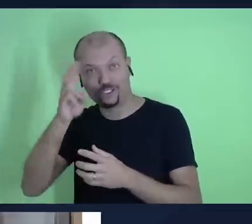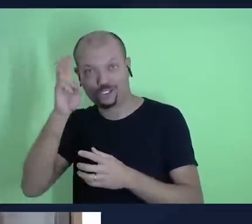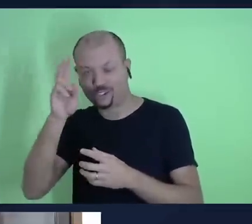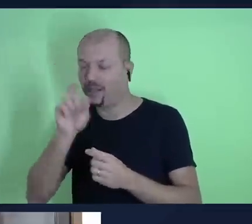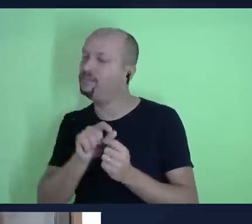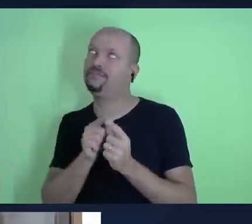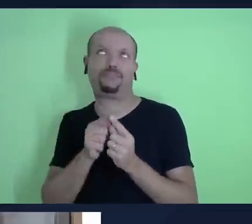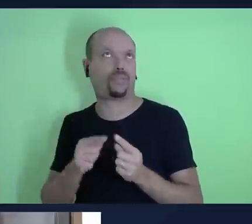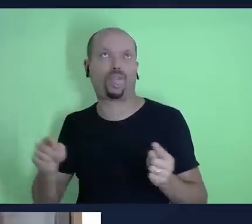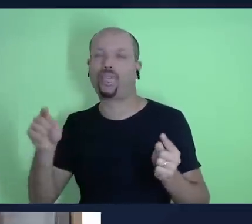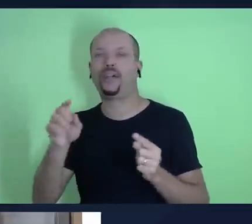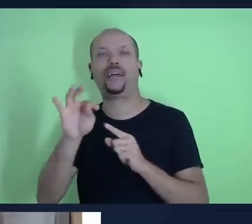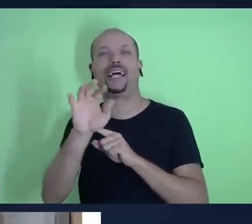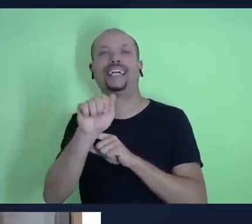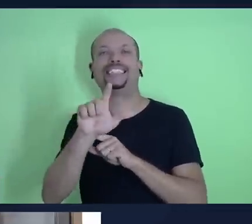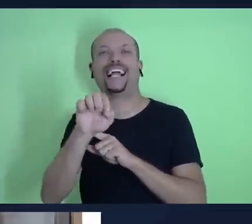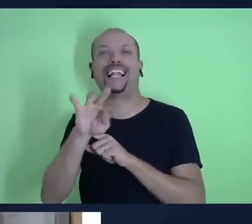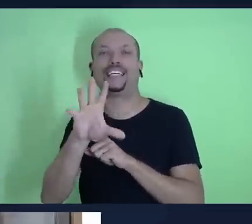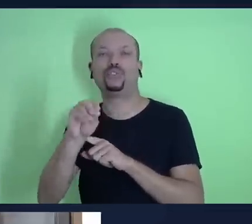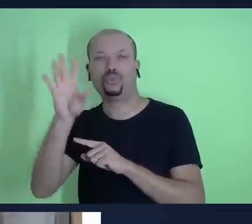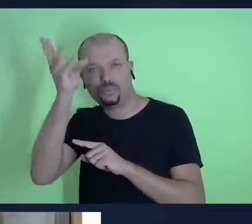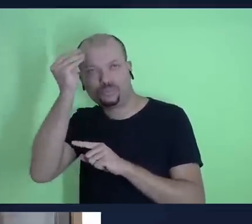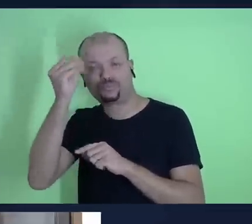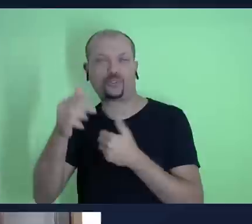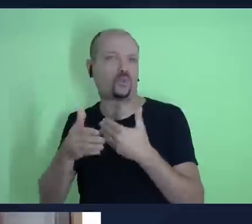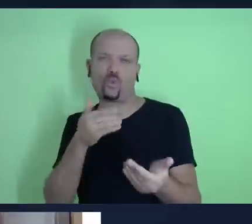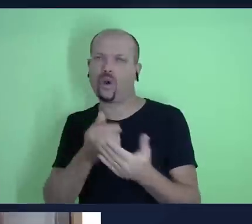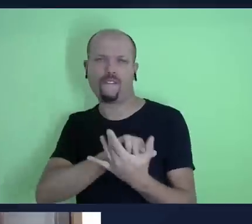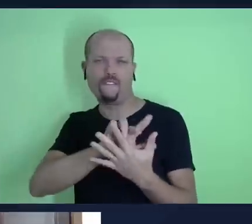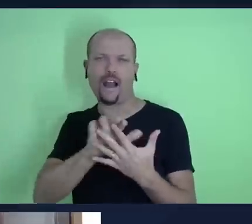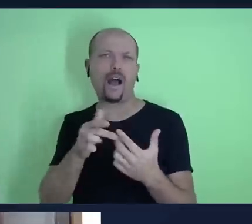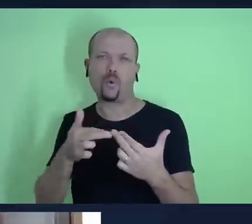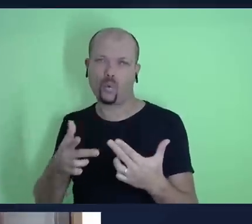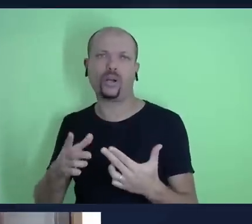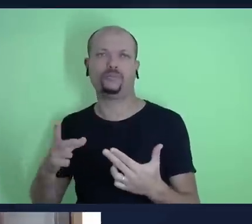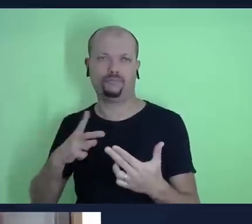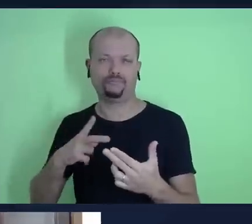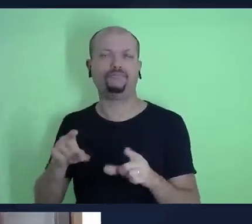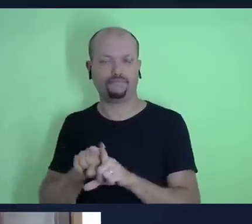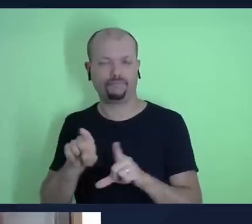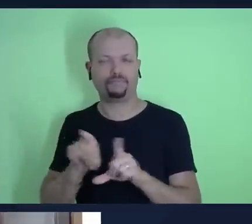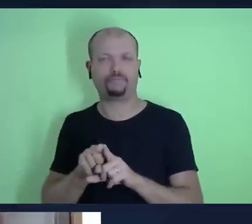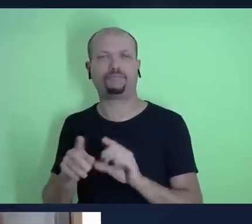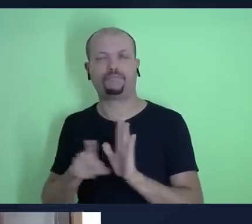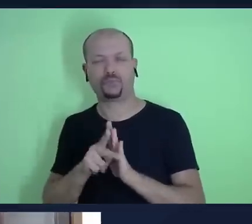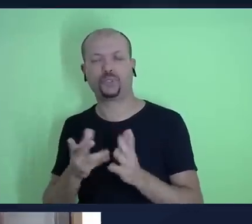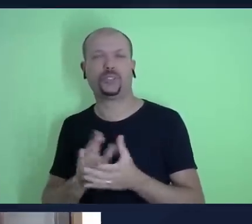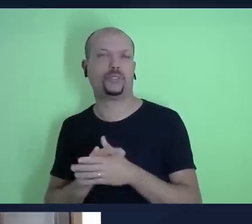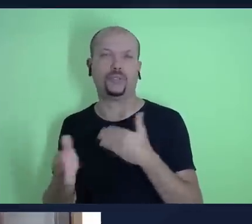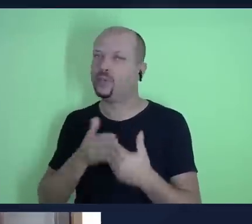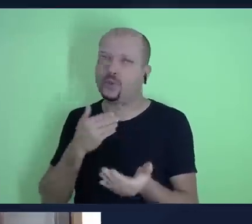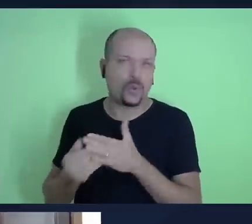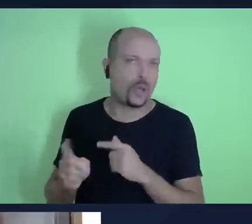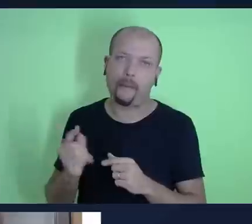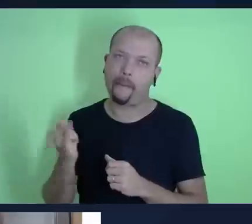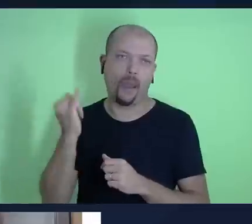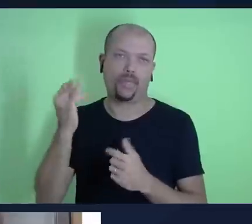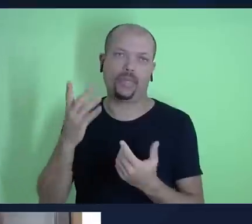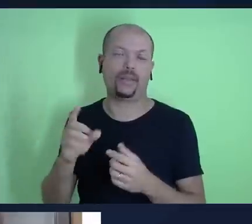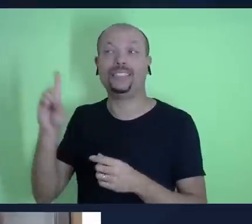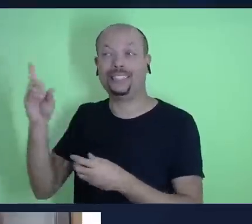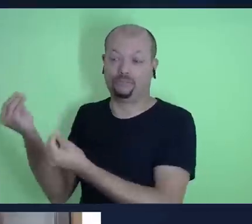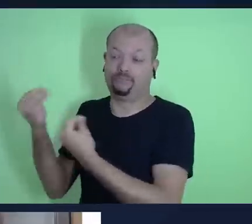termo talento envolve uma série de coisas de recursos financeiros até recursos pessoais certo não importa o tipo de recurso que Deus nos